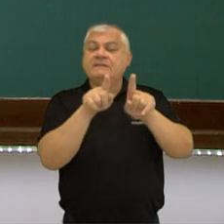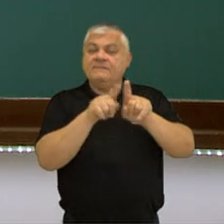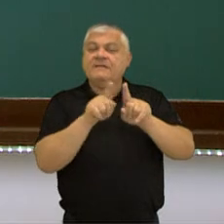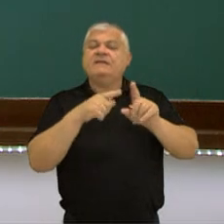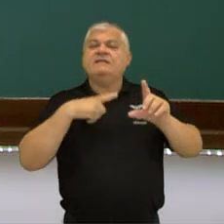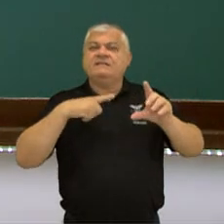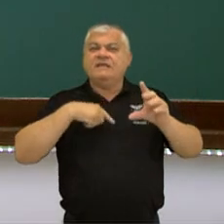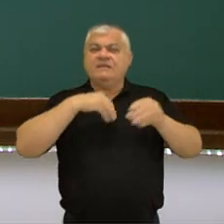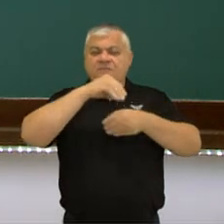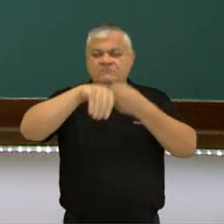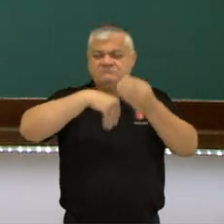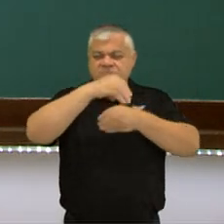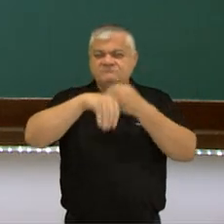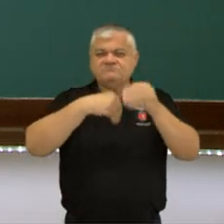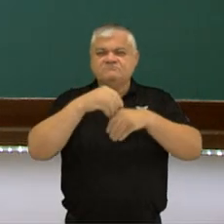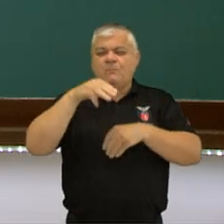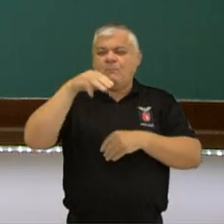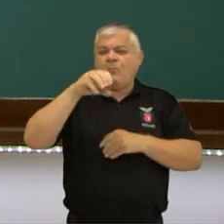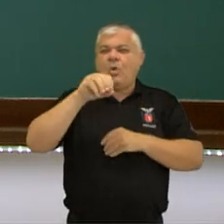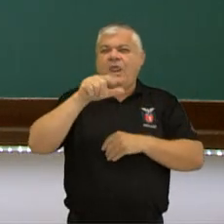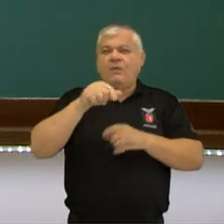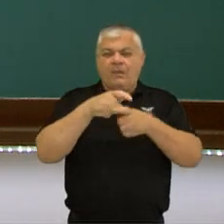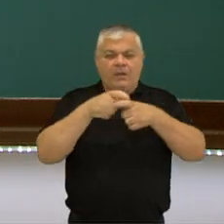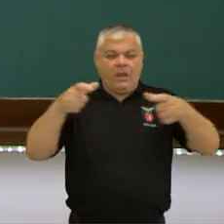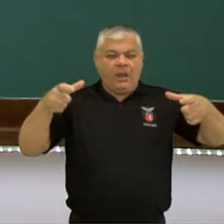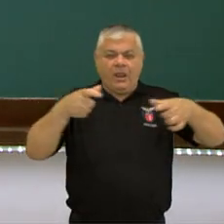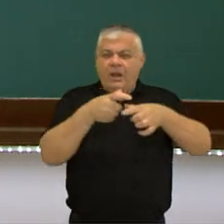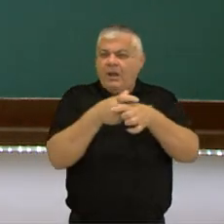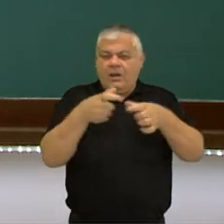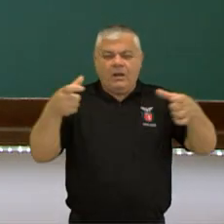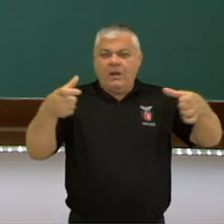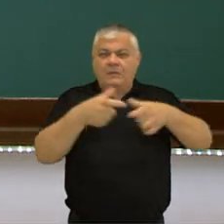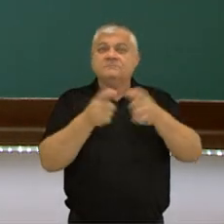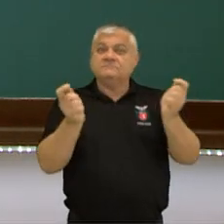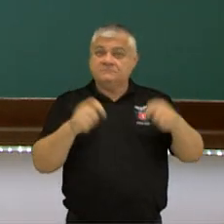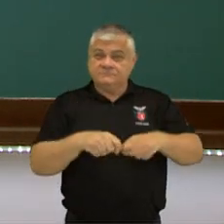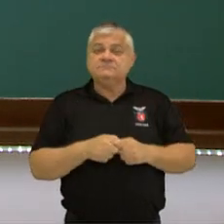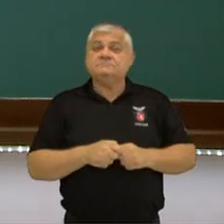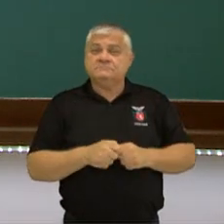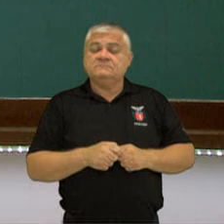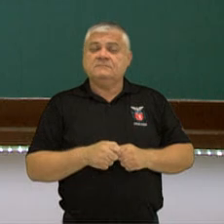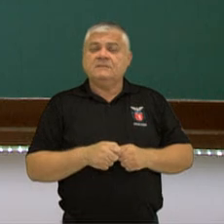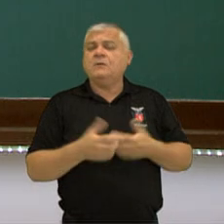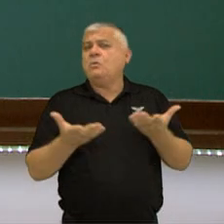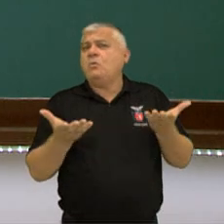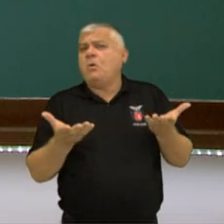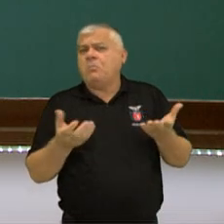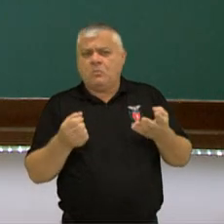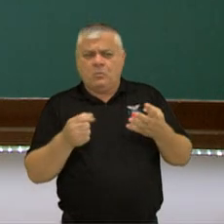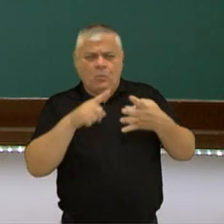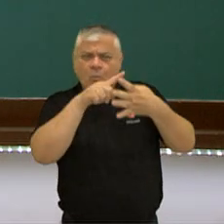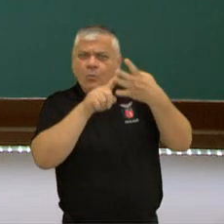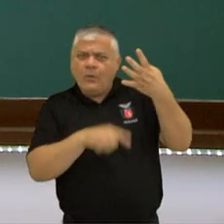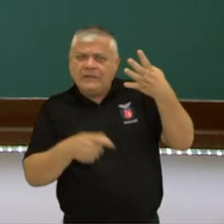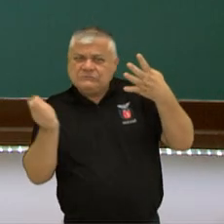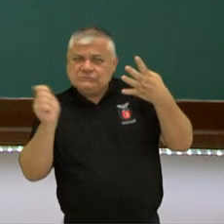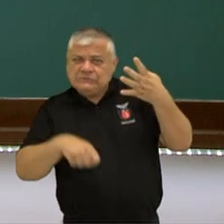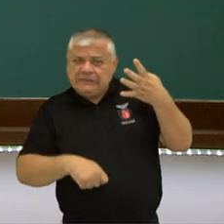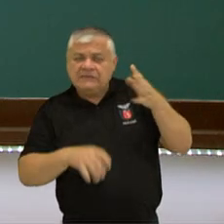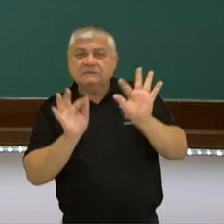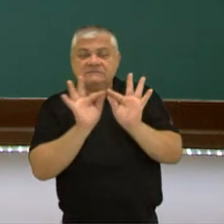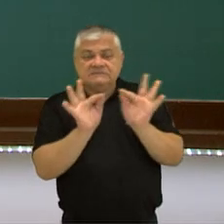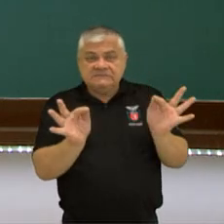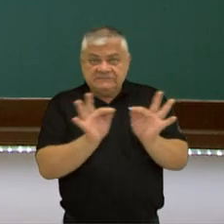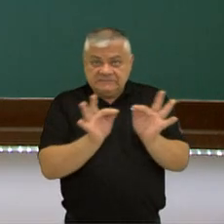de vários tamanhos. Lembrando, quais são as possibilidades de ele fazer essas 4 ligações? Somente ligação simples.